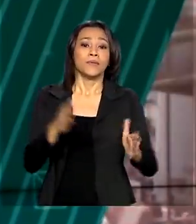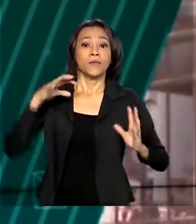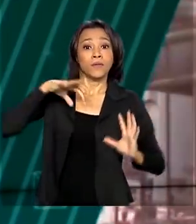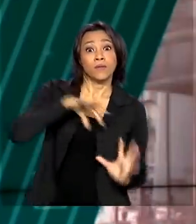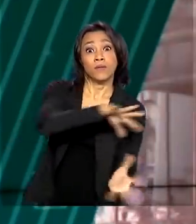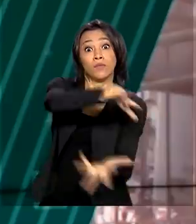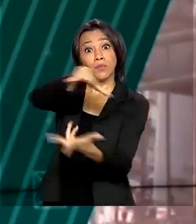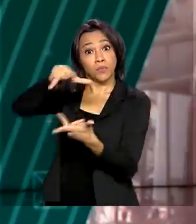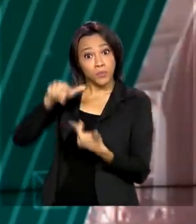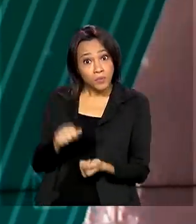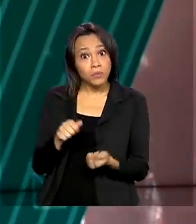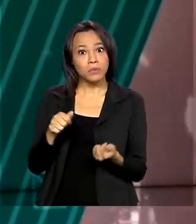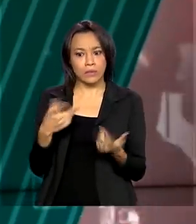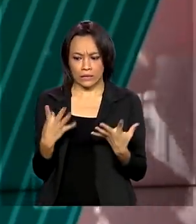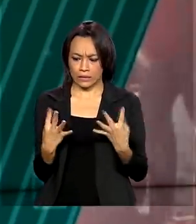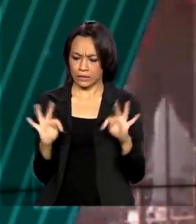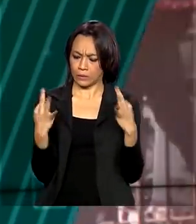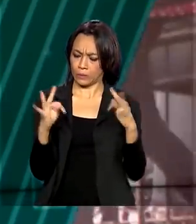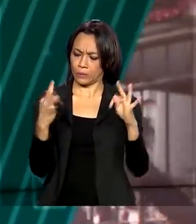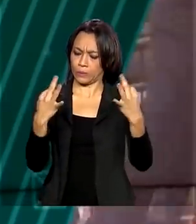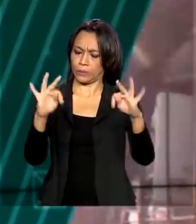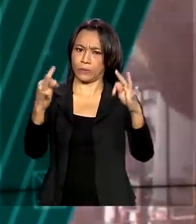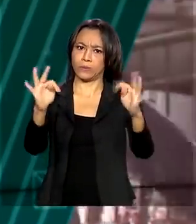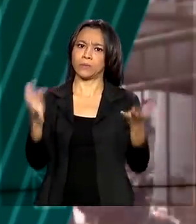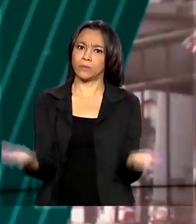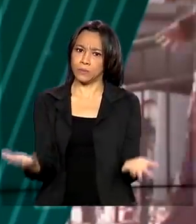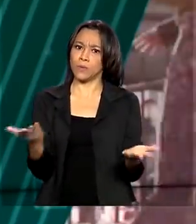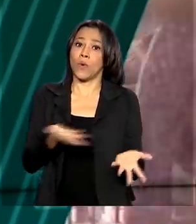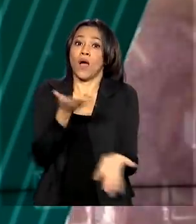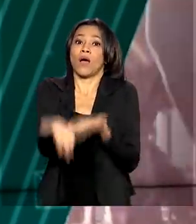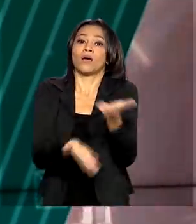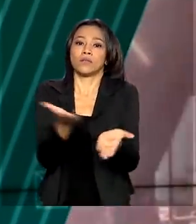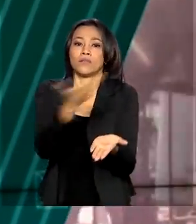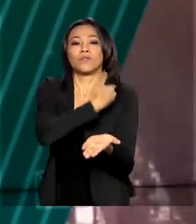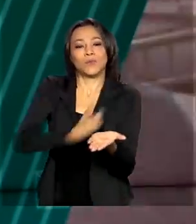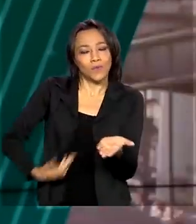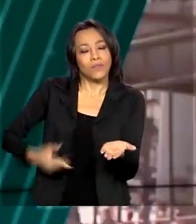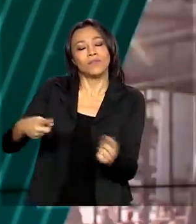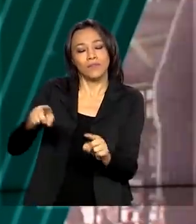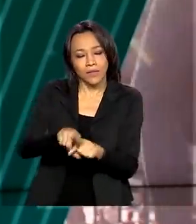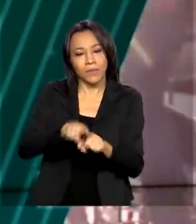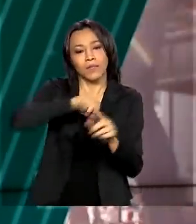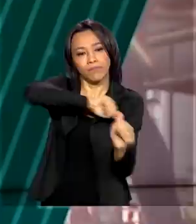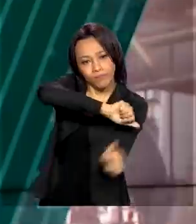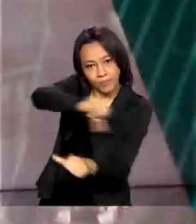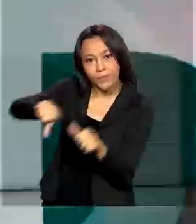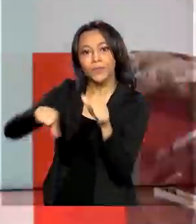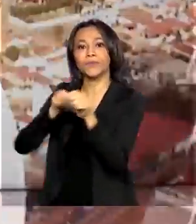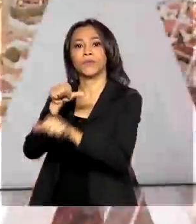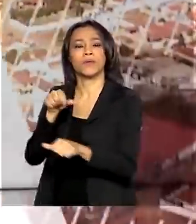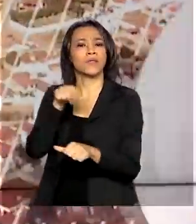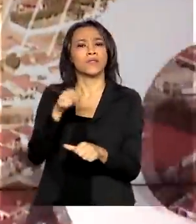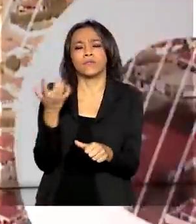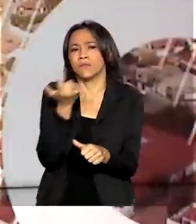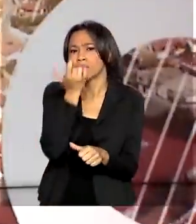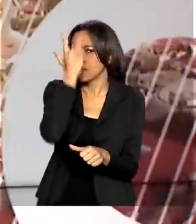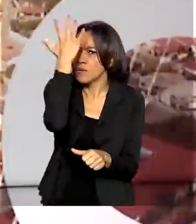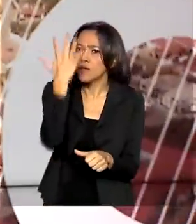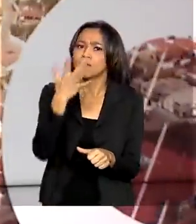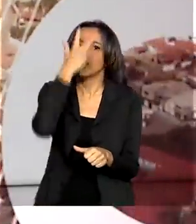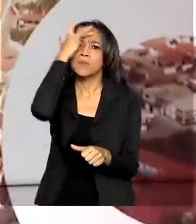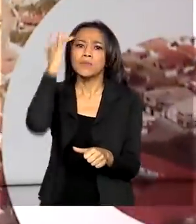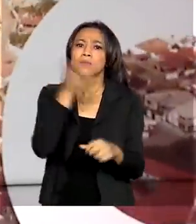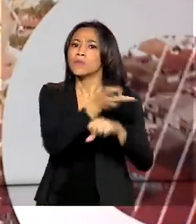vez mais tecnológico e digital, os serviços públicos também passam por transformações, que facilitam a vida do